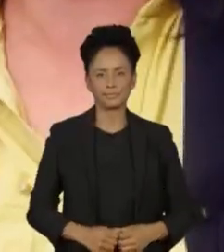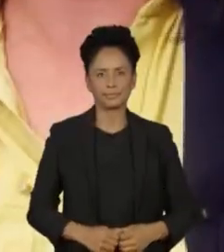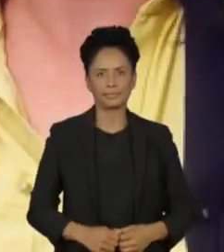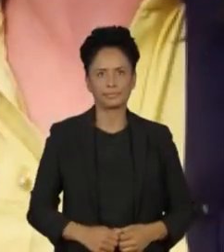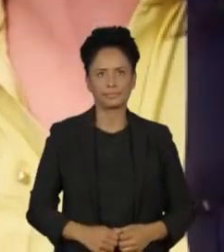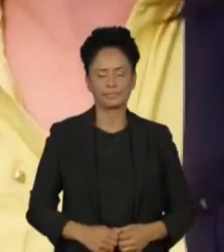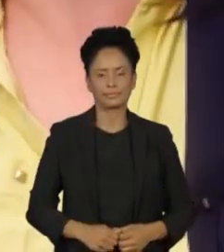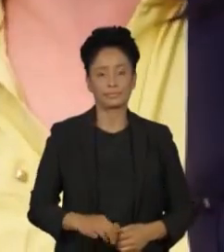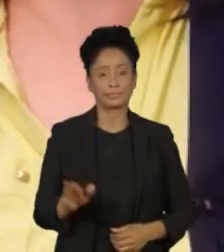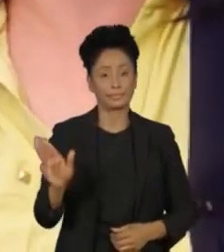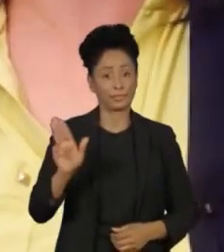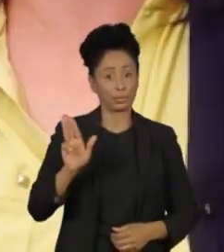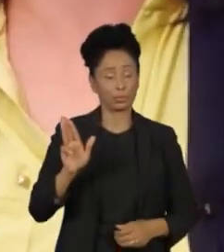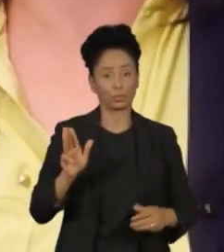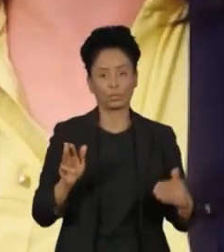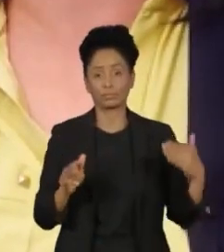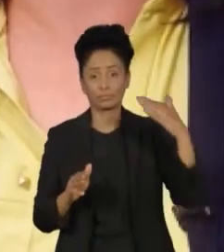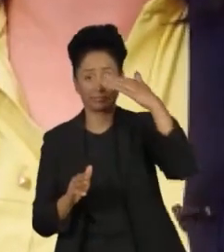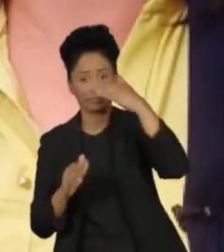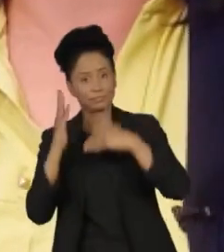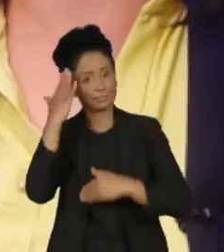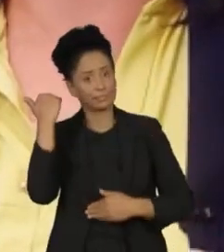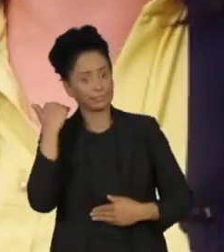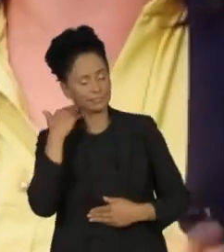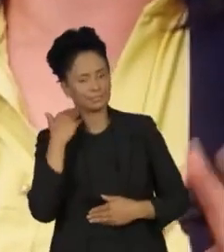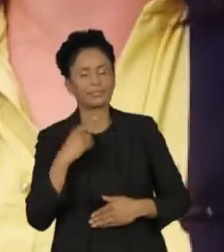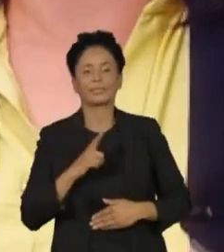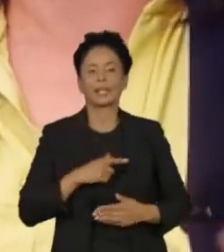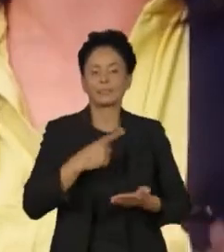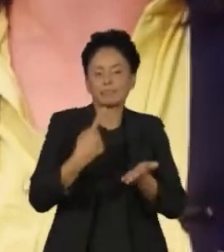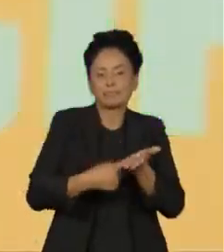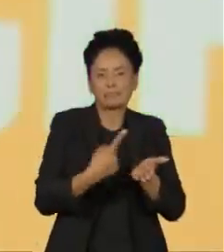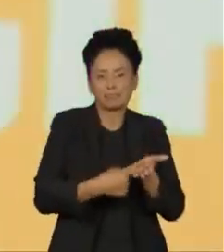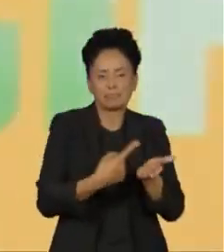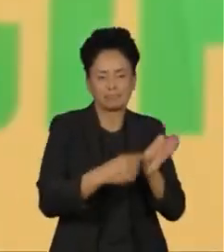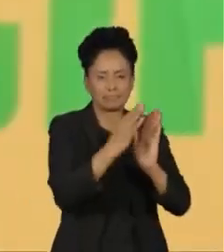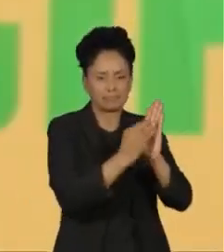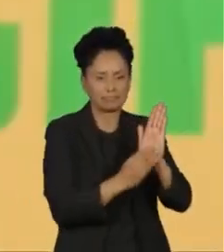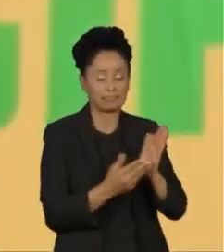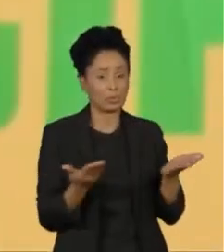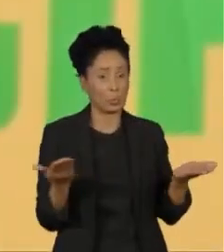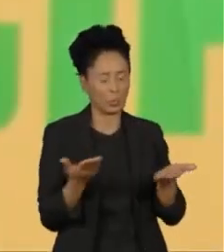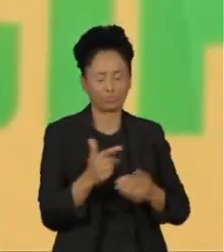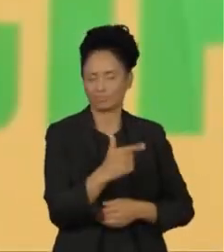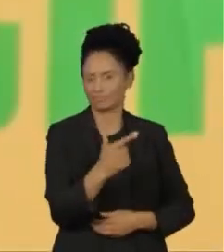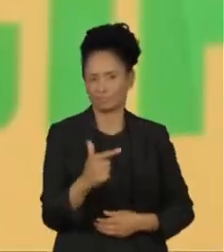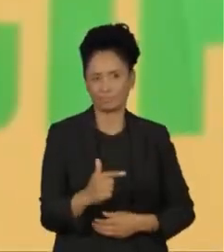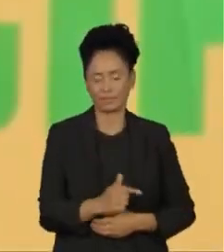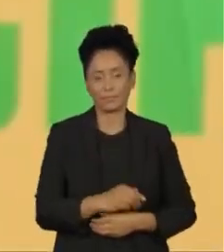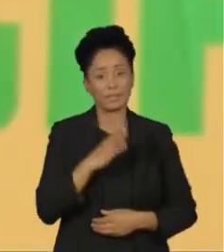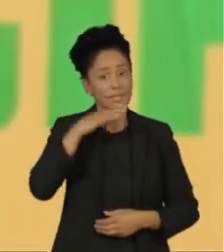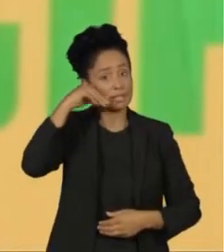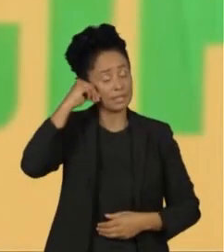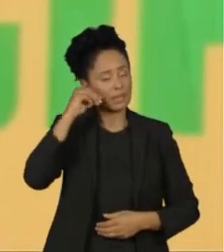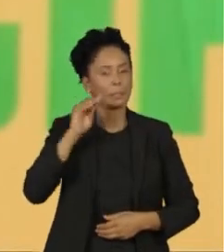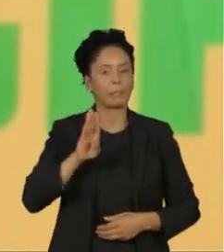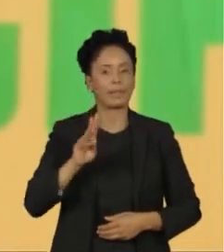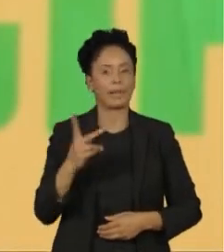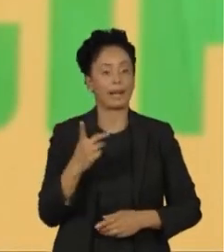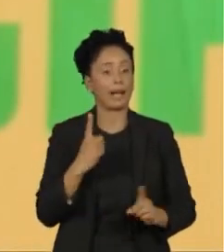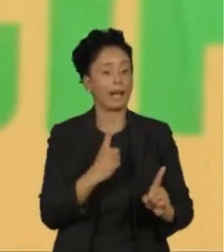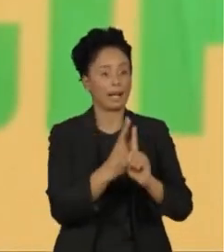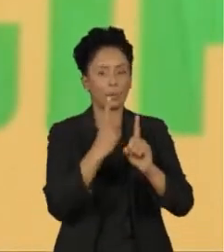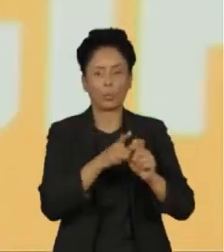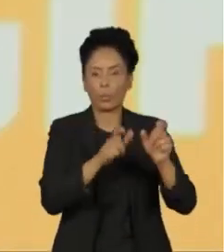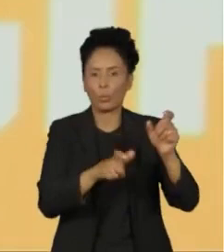Lula e Bolsonaro e Simone Tebit não têm agendas públicas nesta sexta-feira. Ciro Gomes estará em Belo Horizonte para um encontro com empresários.